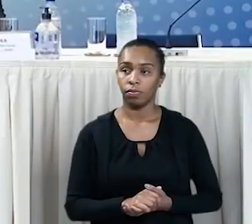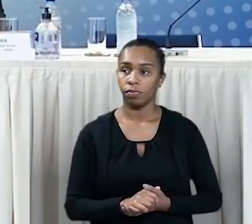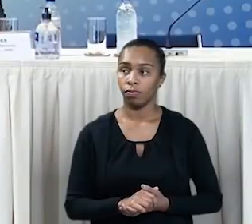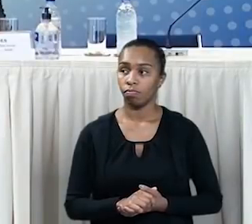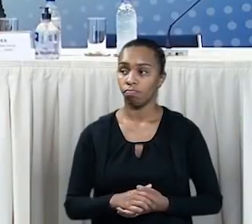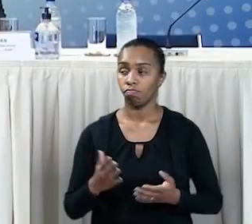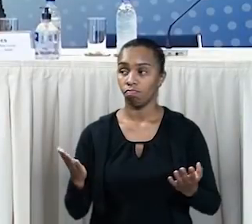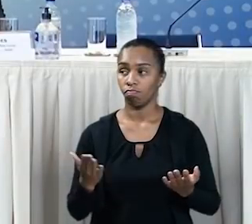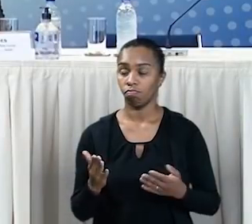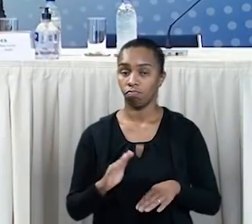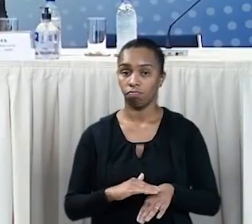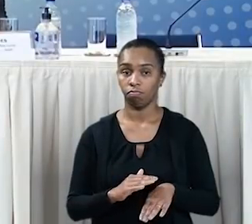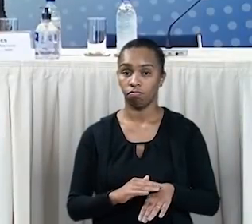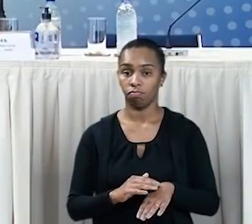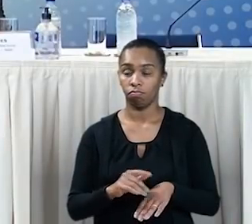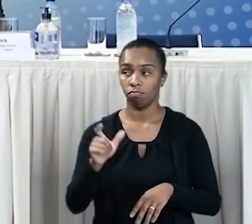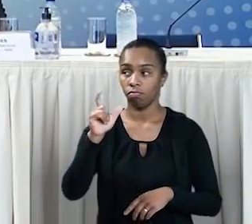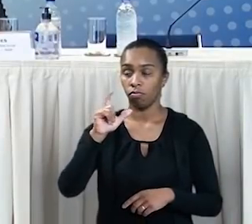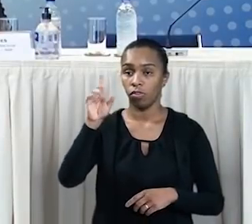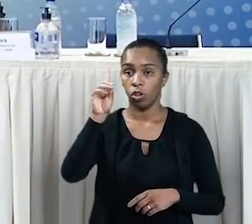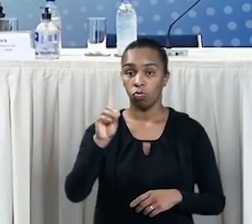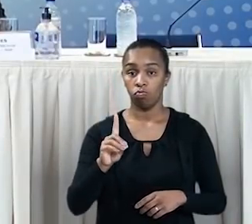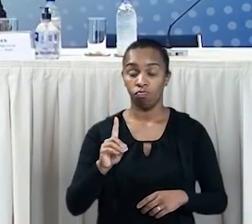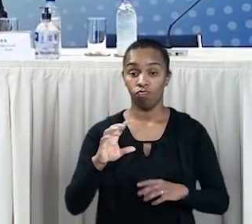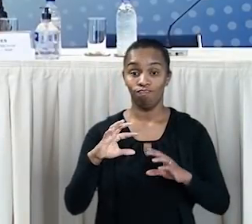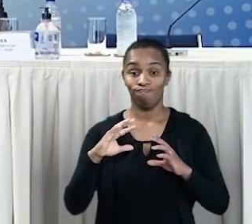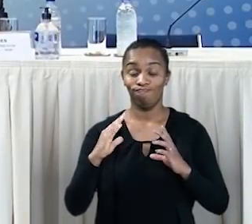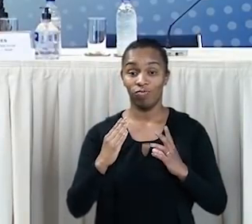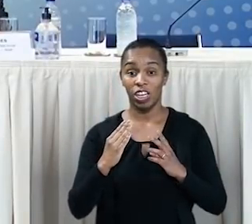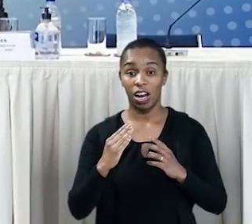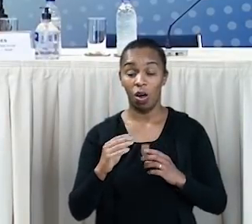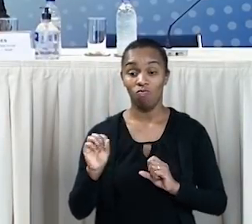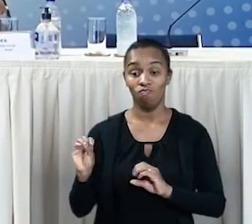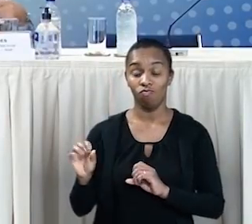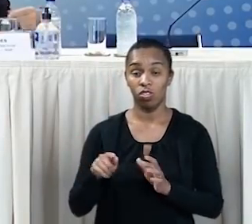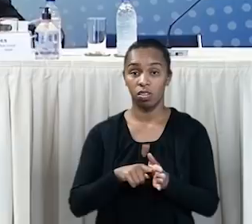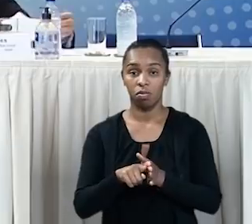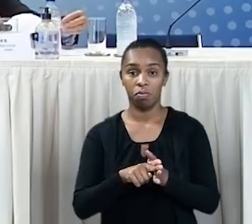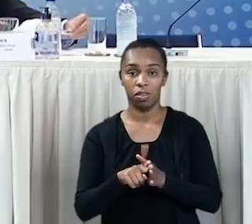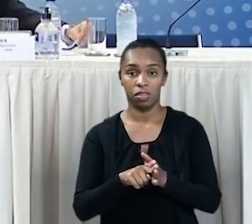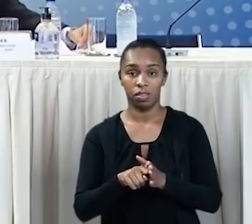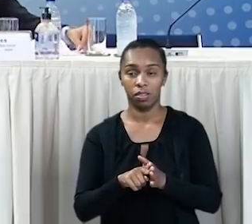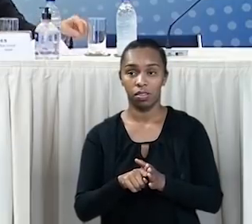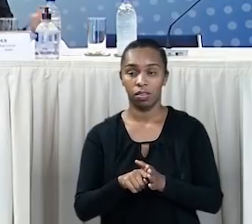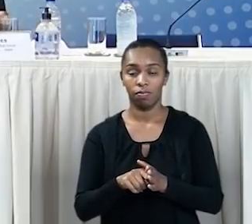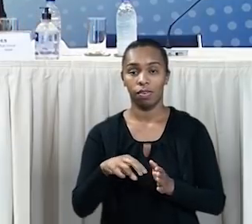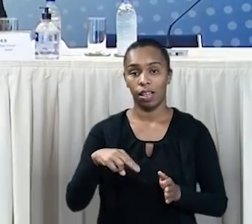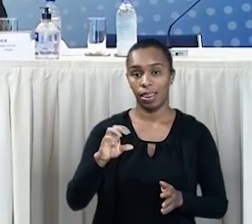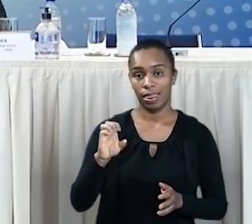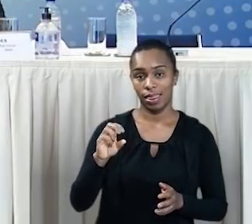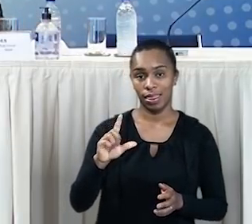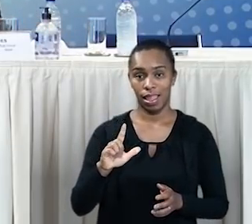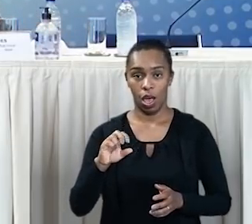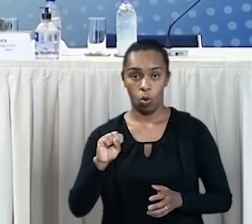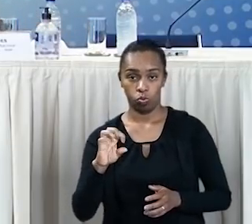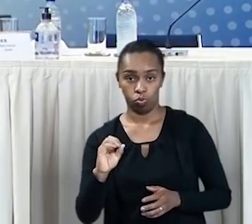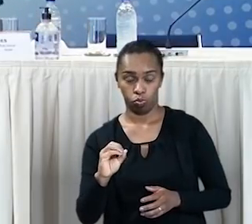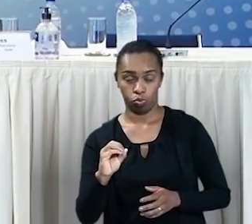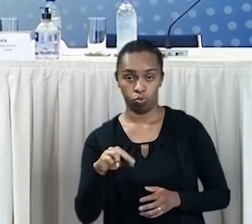Neste momento, tem a palavra o diretor-geral da Rede Nacional de Ensino e Pesquisa, RNP, Nelson Simões.